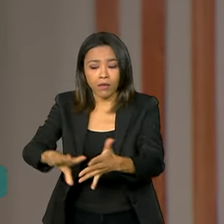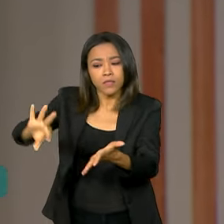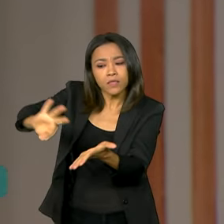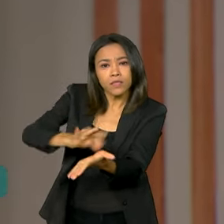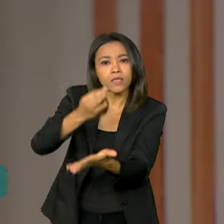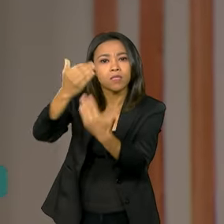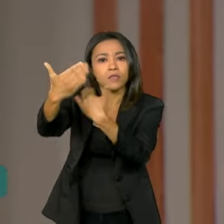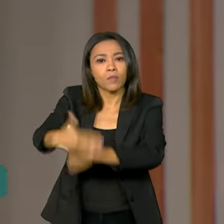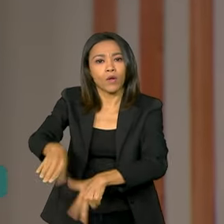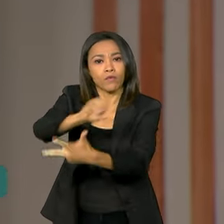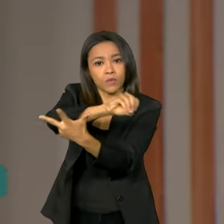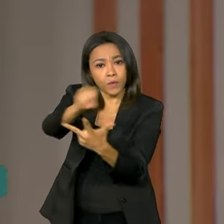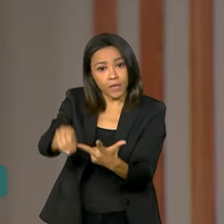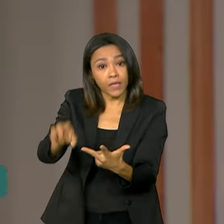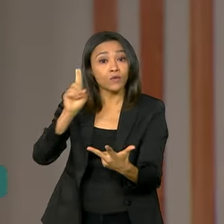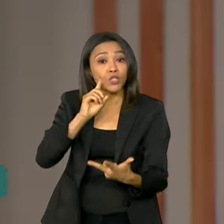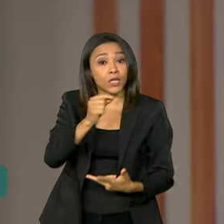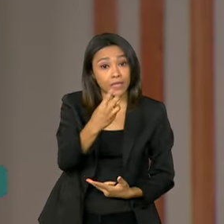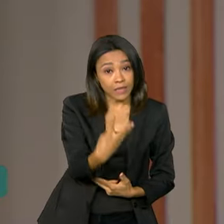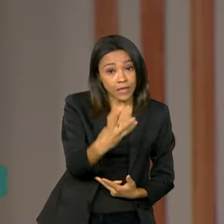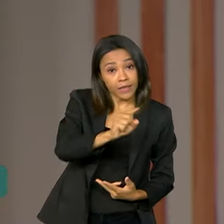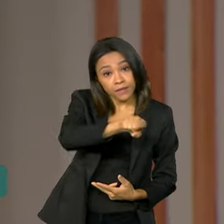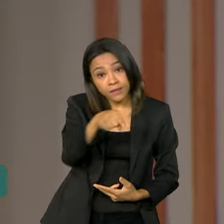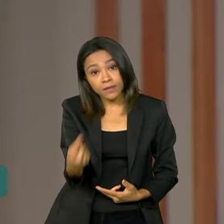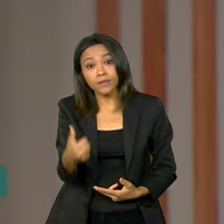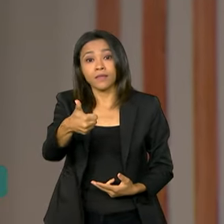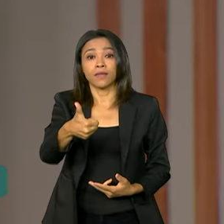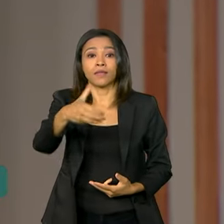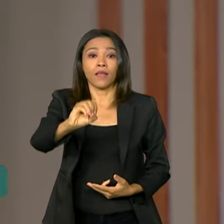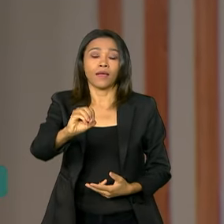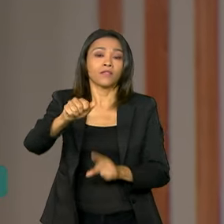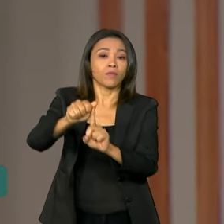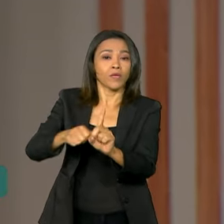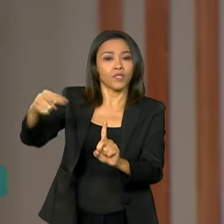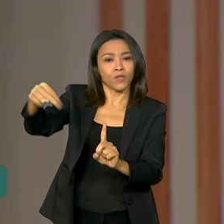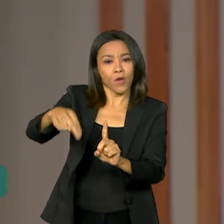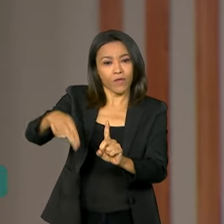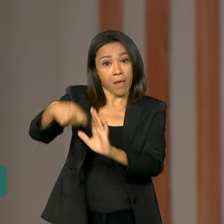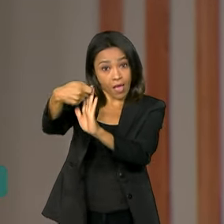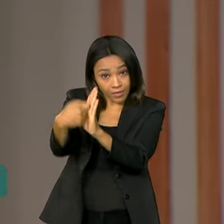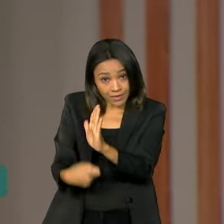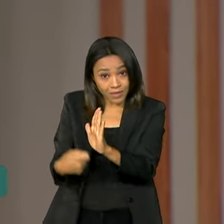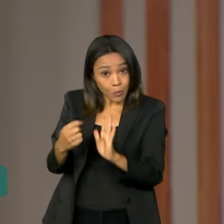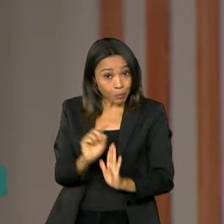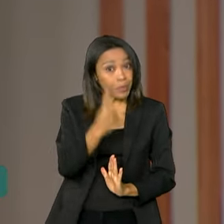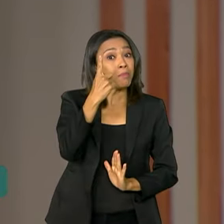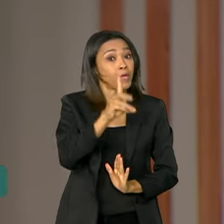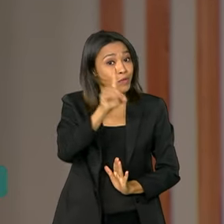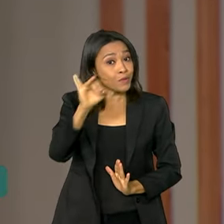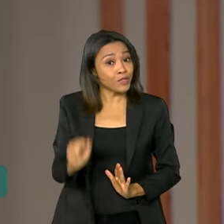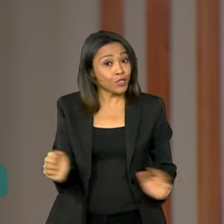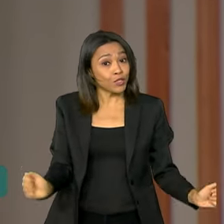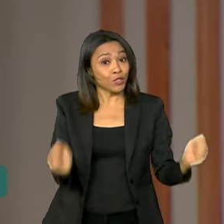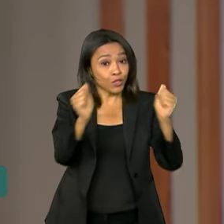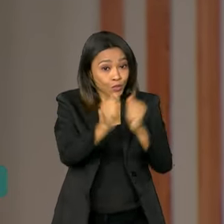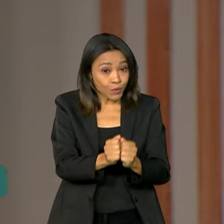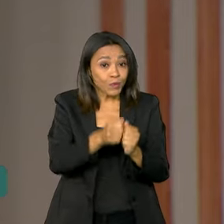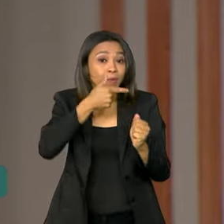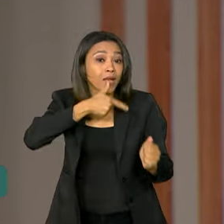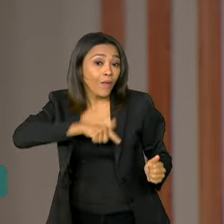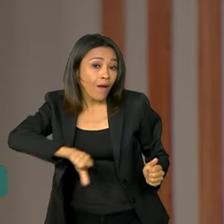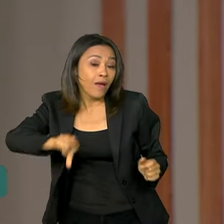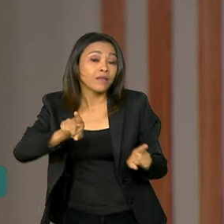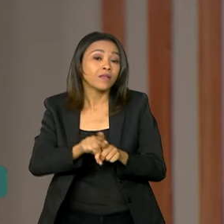As provas serão nos dias 3 e 10 de novembro. A redação será no primeiro dia, junto com as questões de linguagem